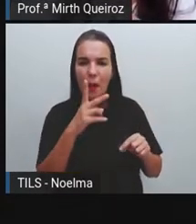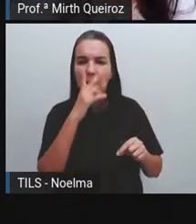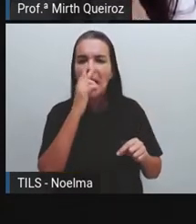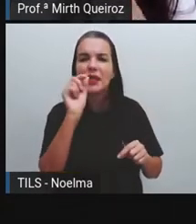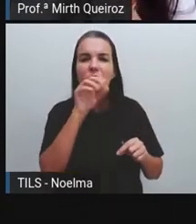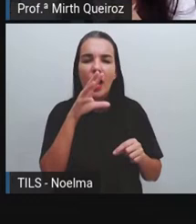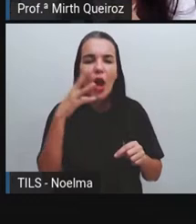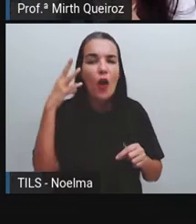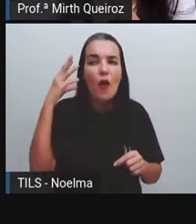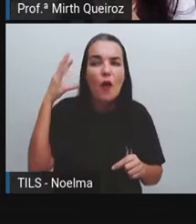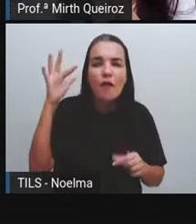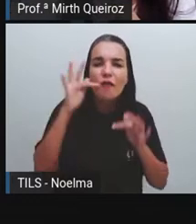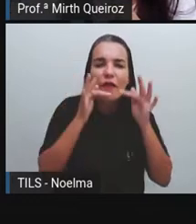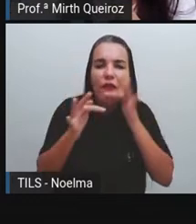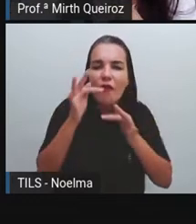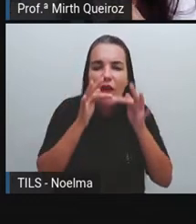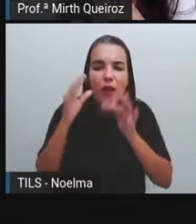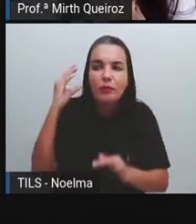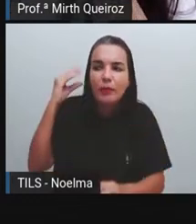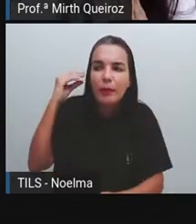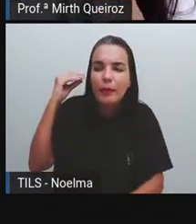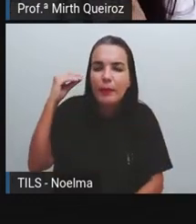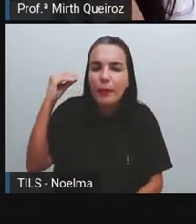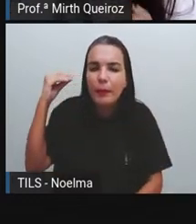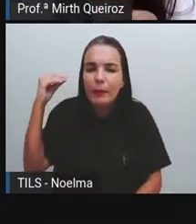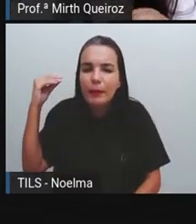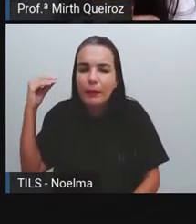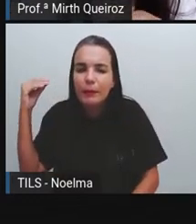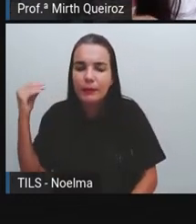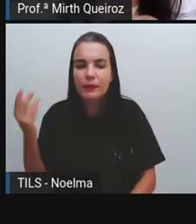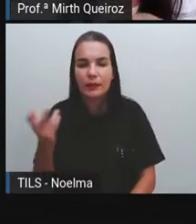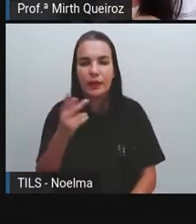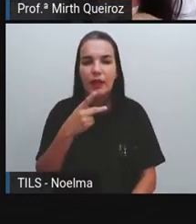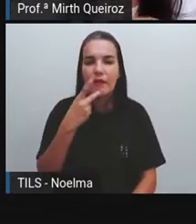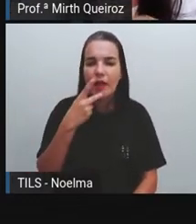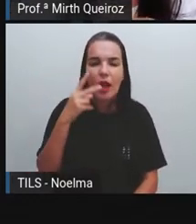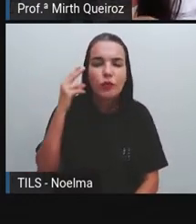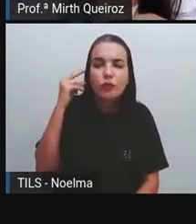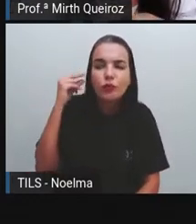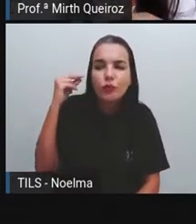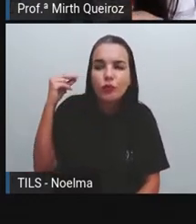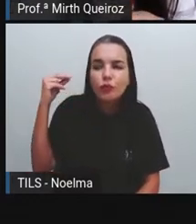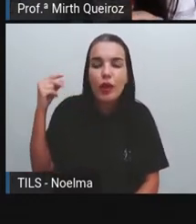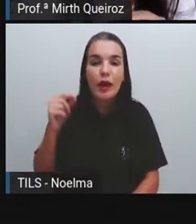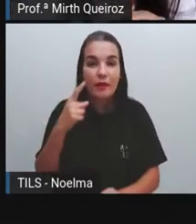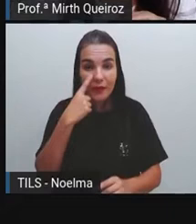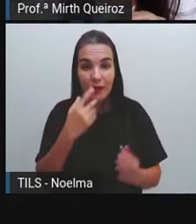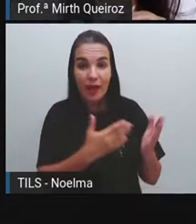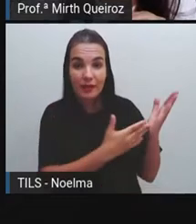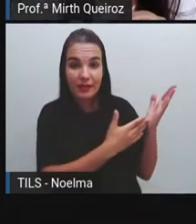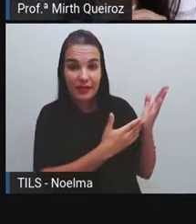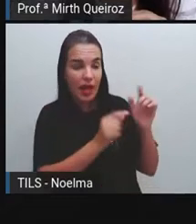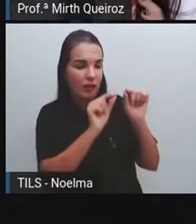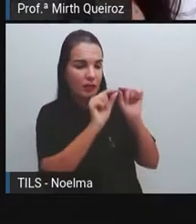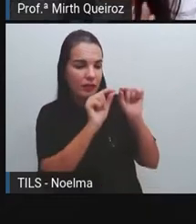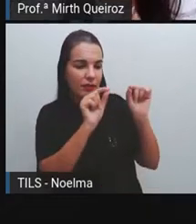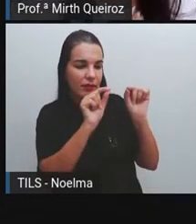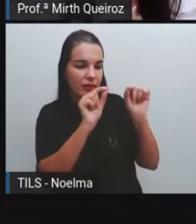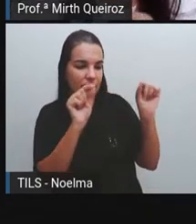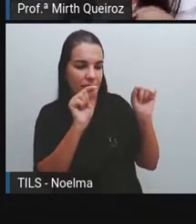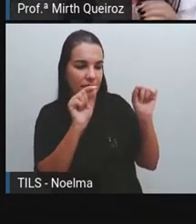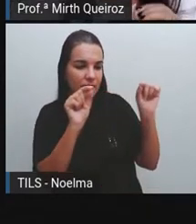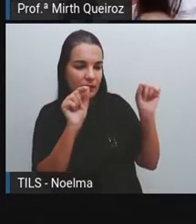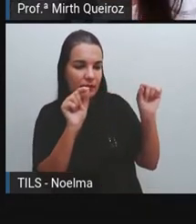mais baixo. Quando é esses tracejados, né? Como a gente tem aqui, ó. Em